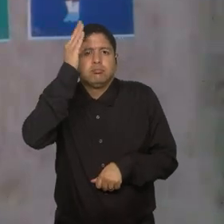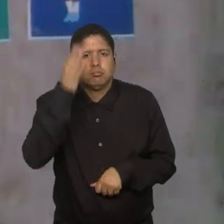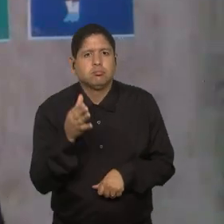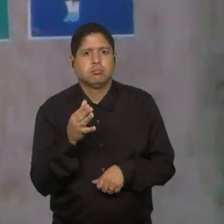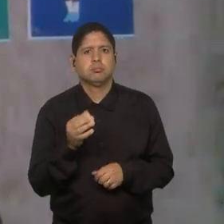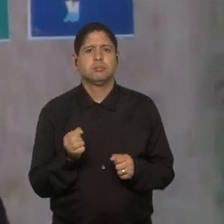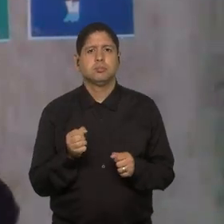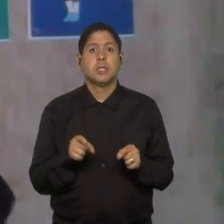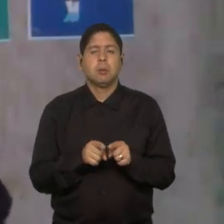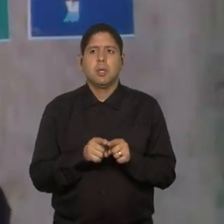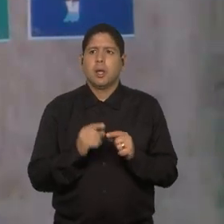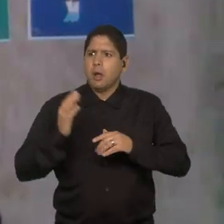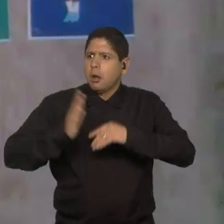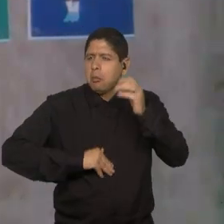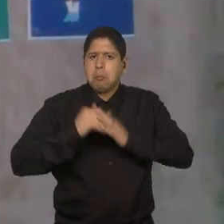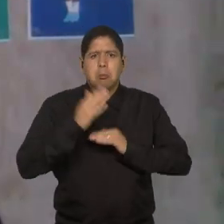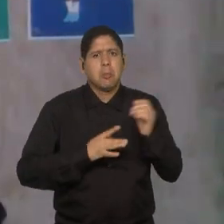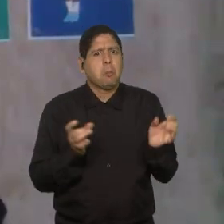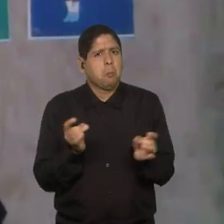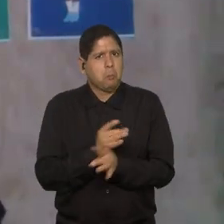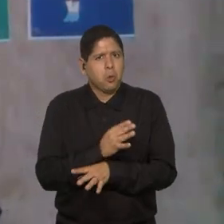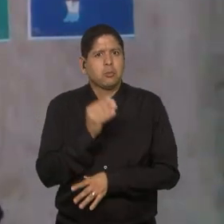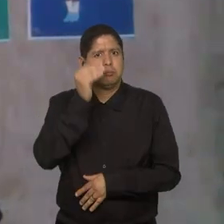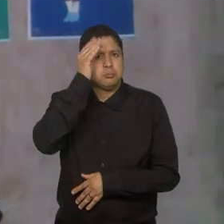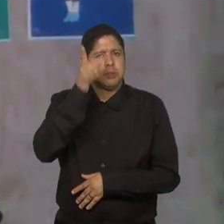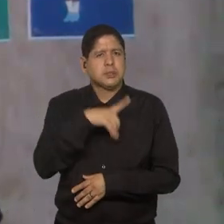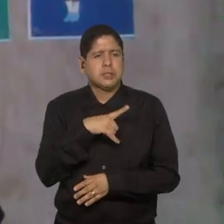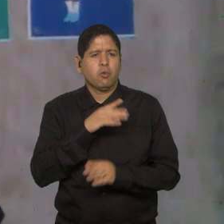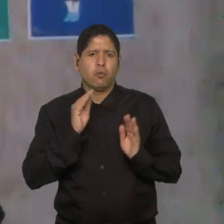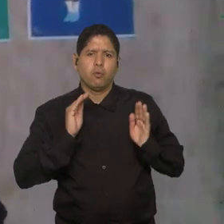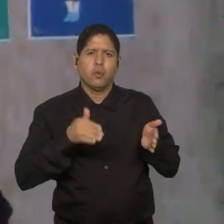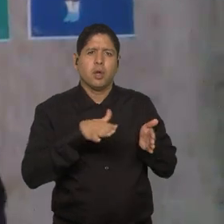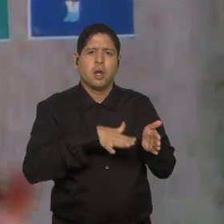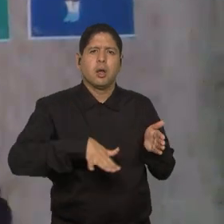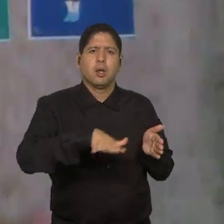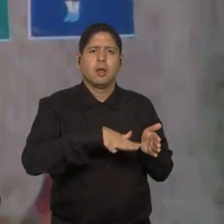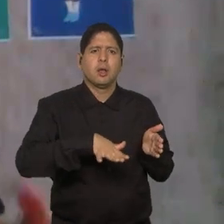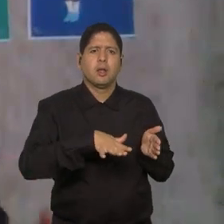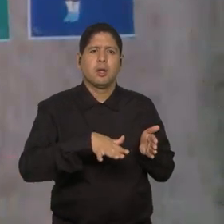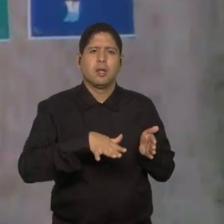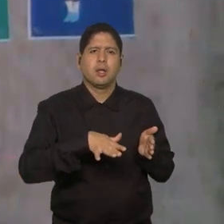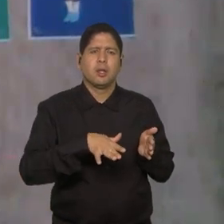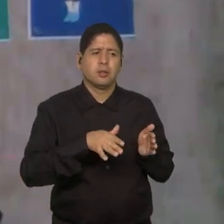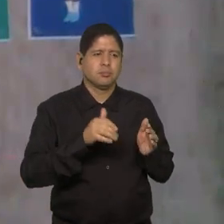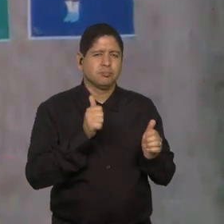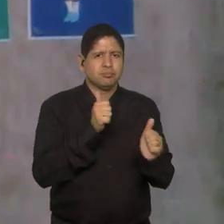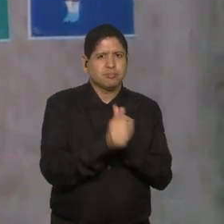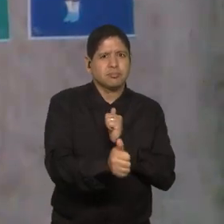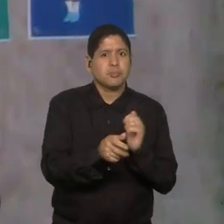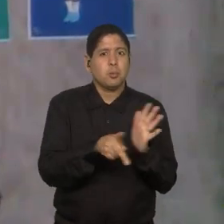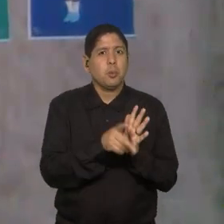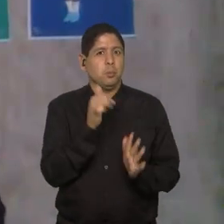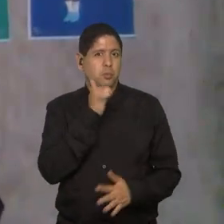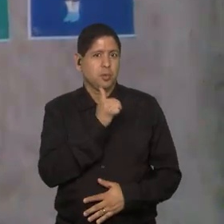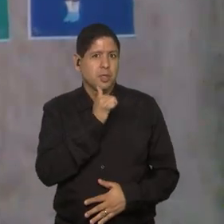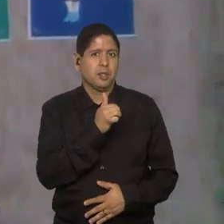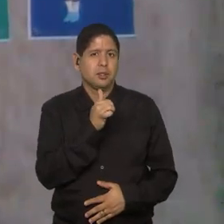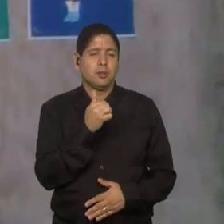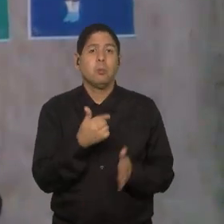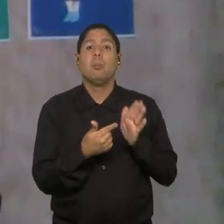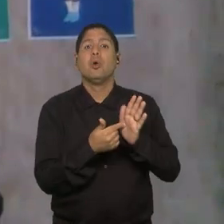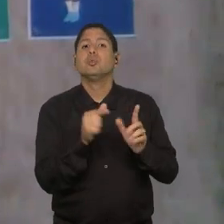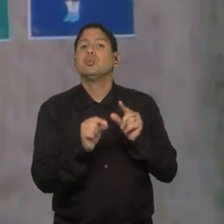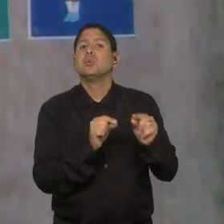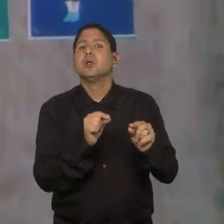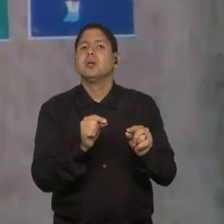e altamente capacitado, mas com esse conhecimento bem voltado para a modalidade feminina, acho que já mostra